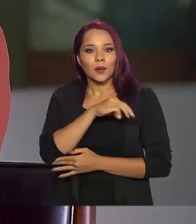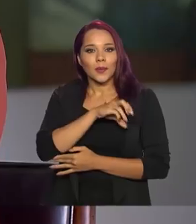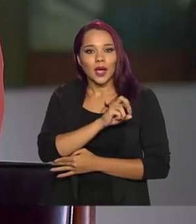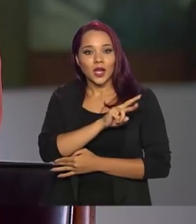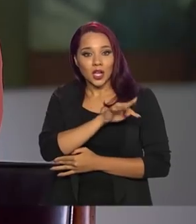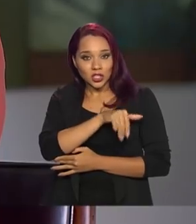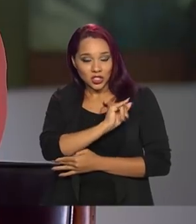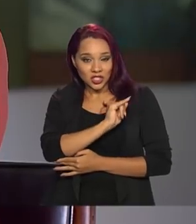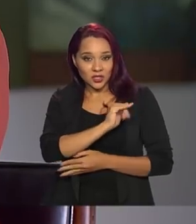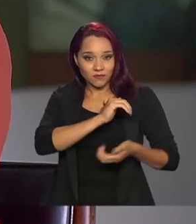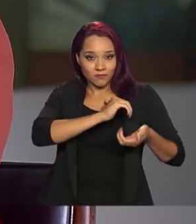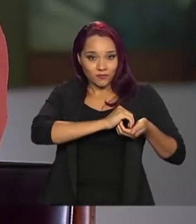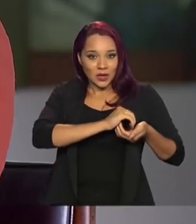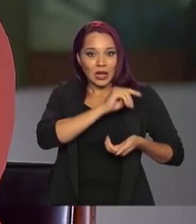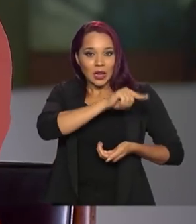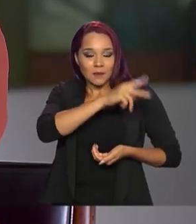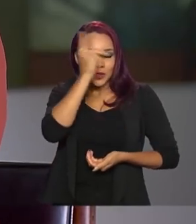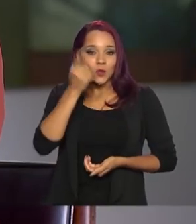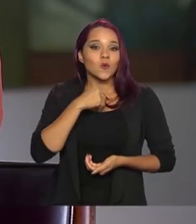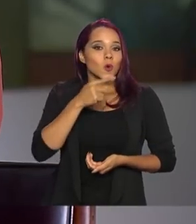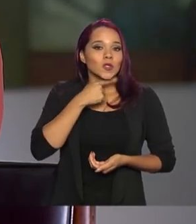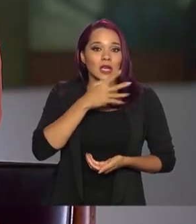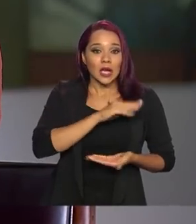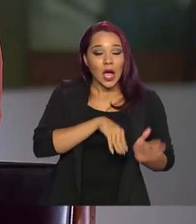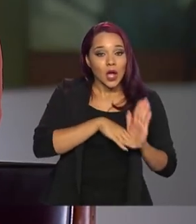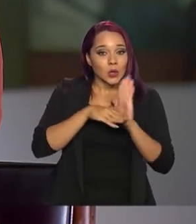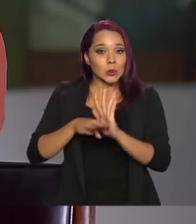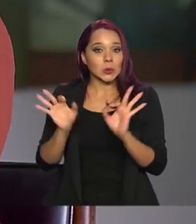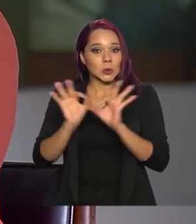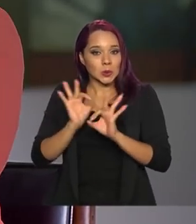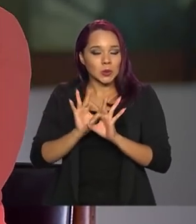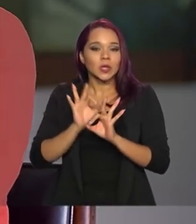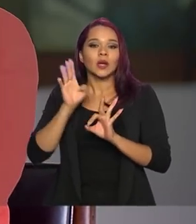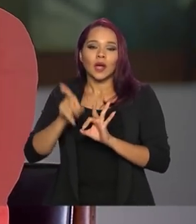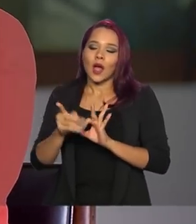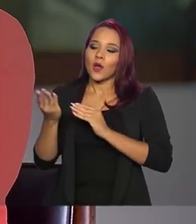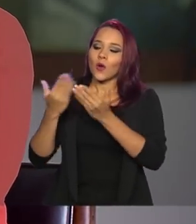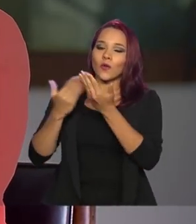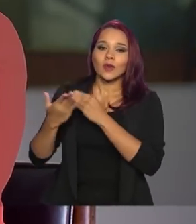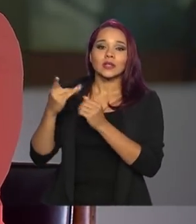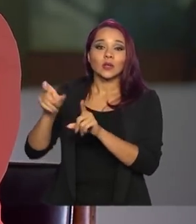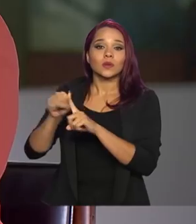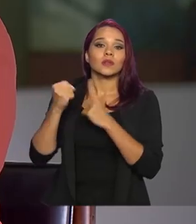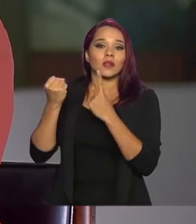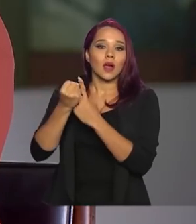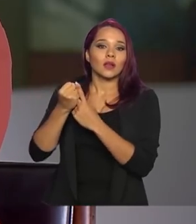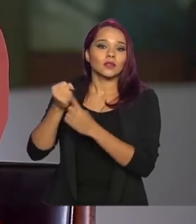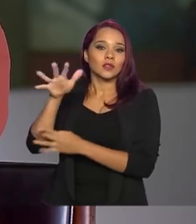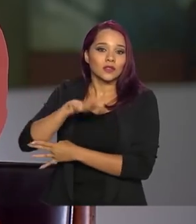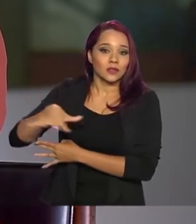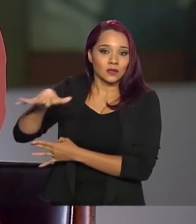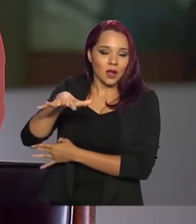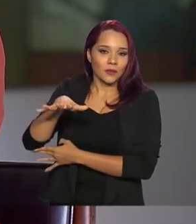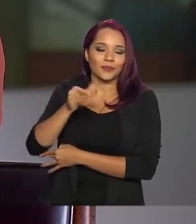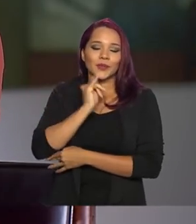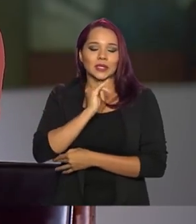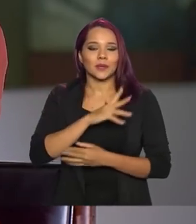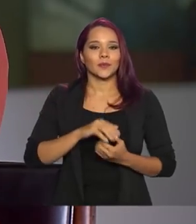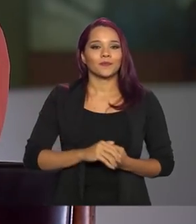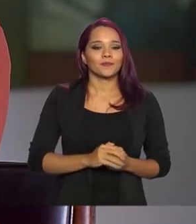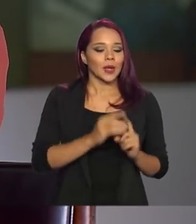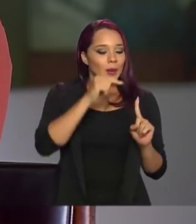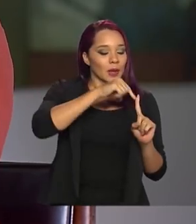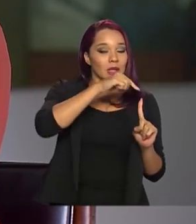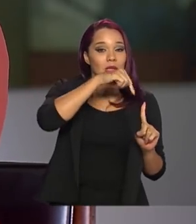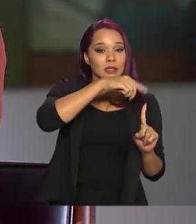que o Itamaraty não conseguem ajudar, aí a gente entra com articulação com a sociedade civil. De que forma? Mora, por exemplo, na cidade